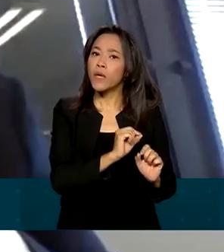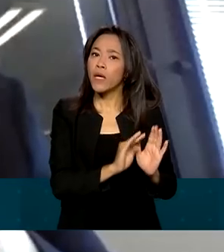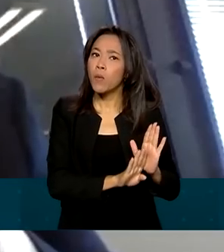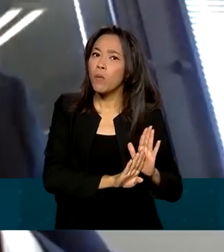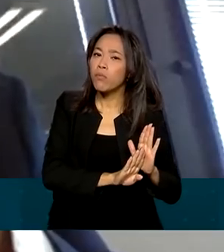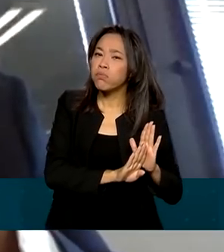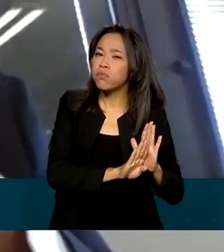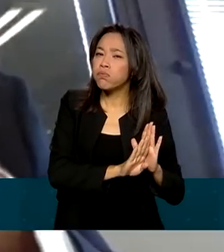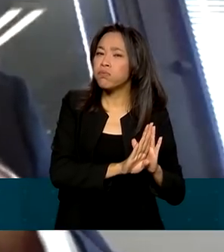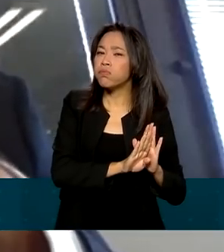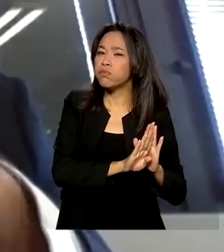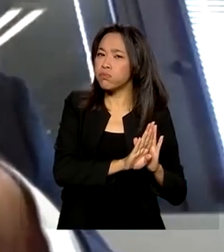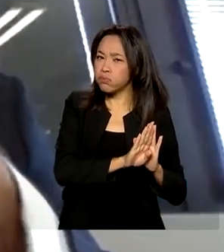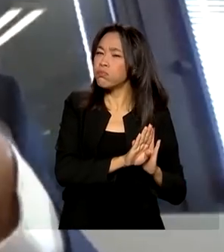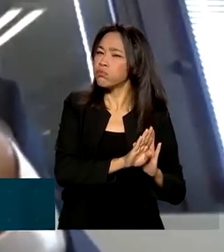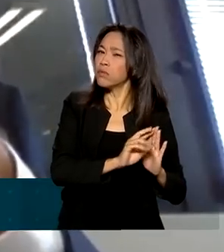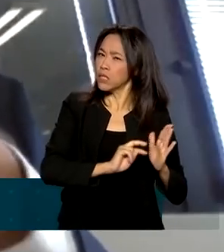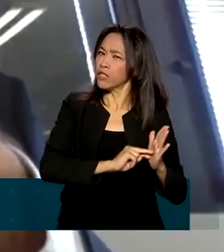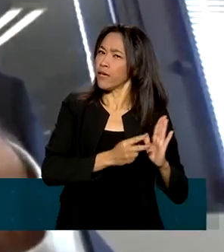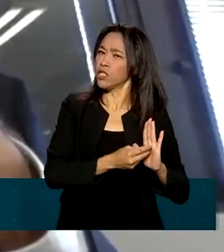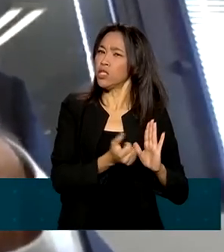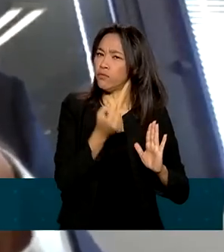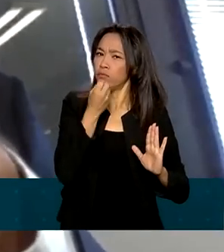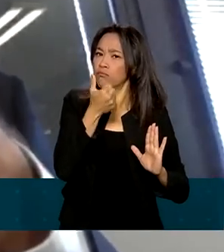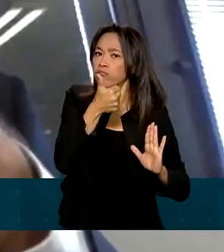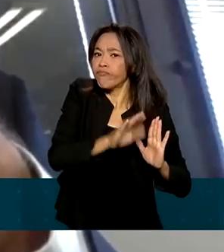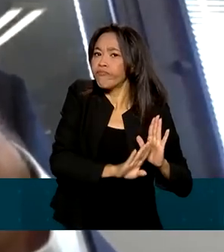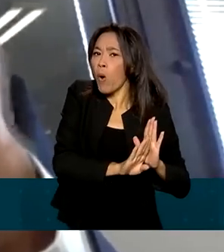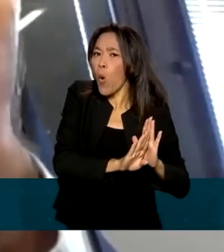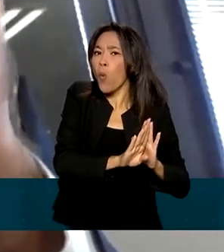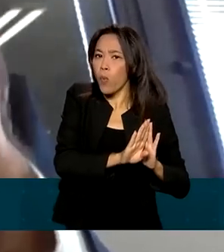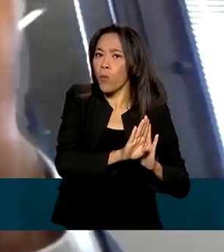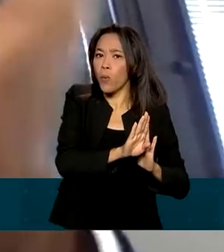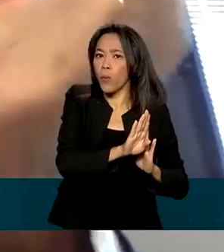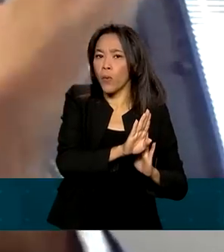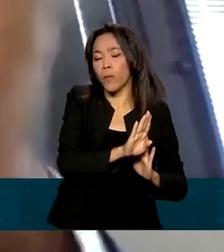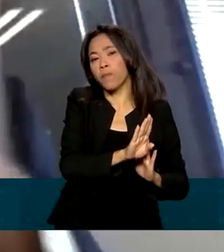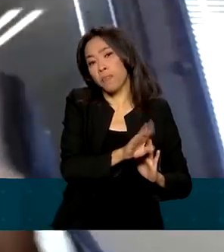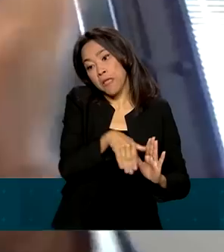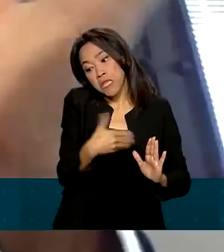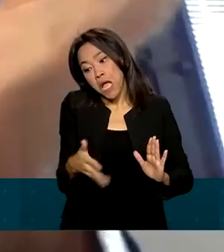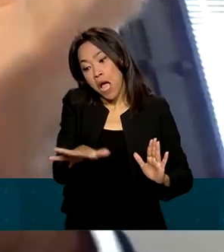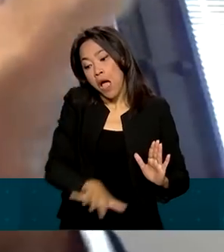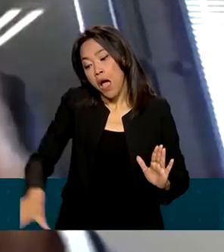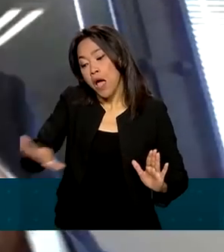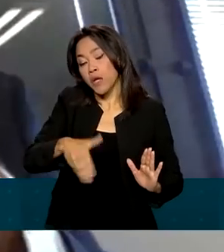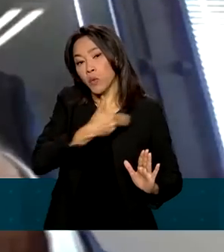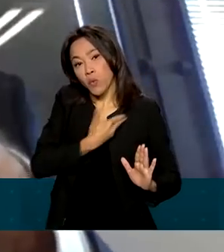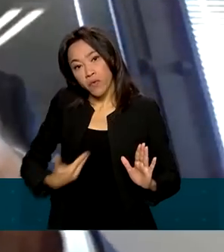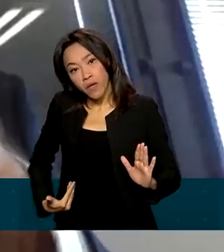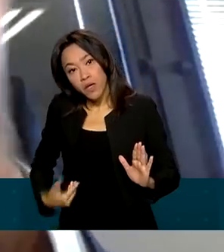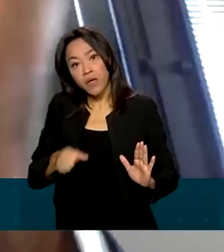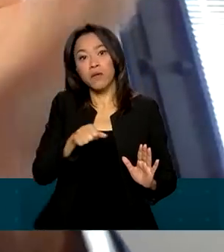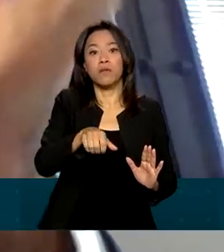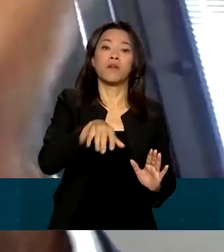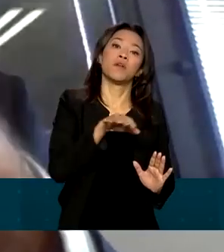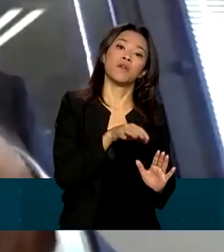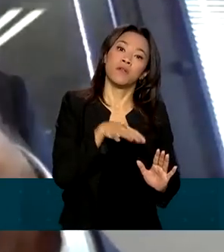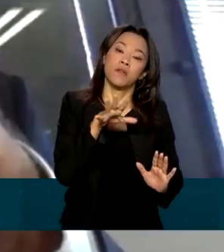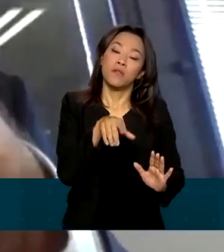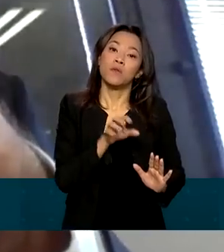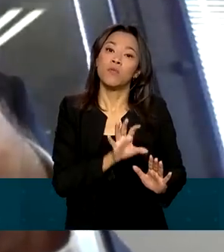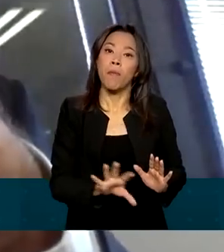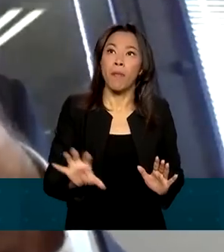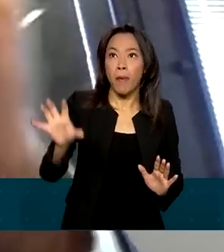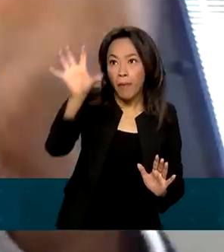bastante significativo dos resultados primários, do superávit primário, seja no setor público, seja nos governos regionais, seja